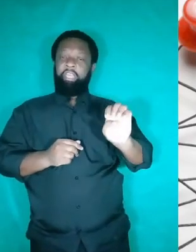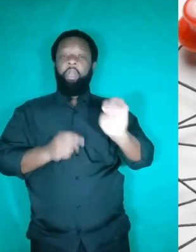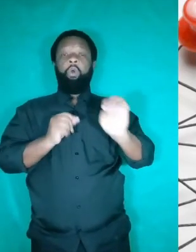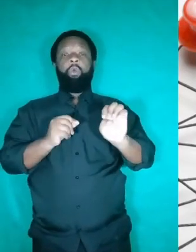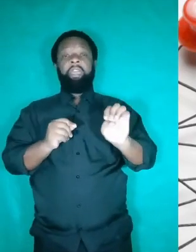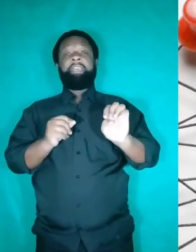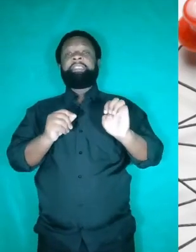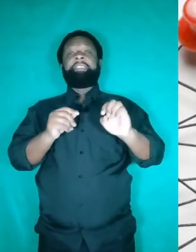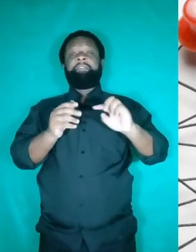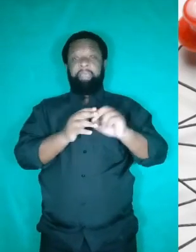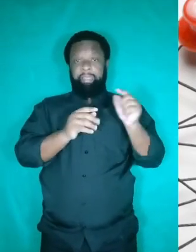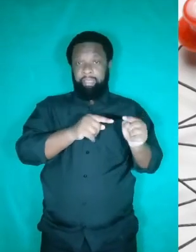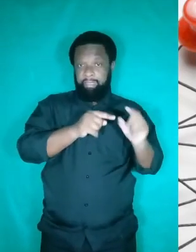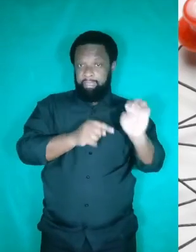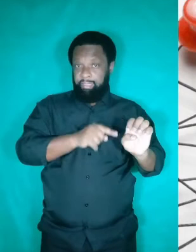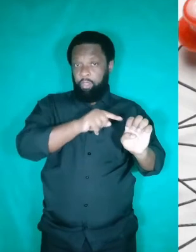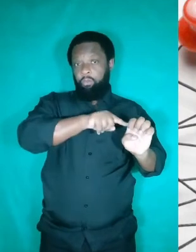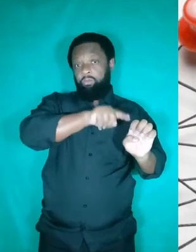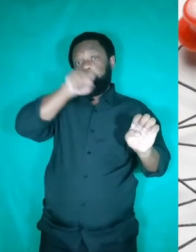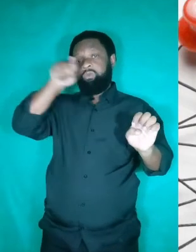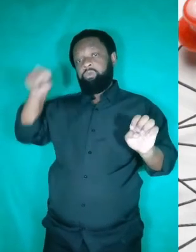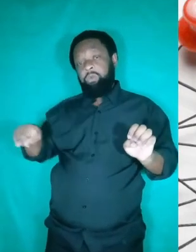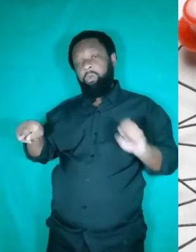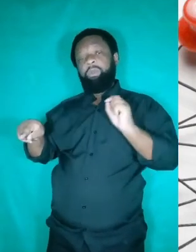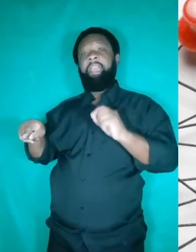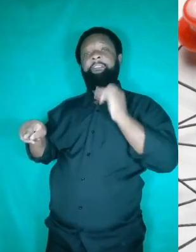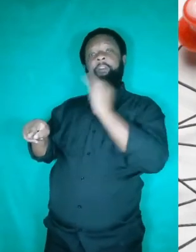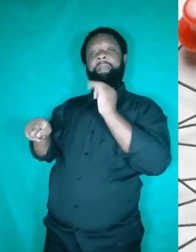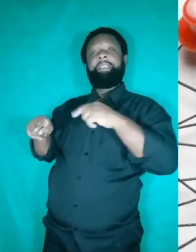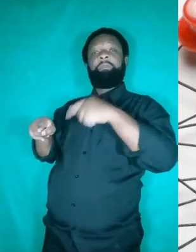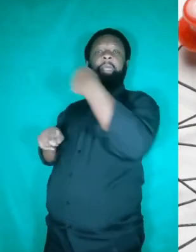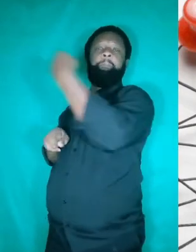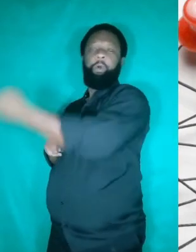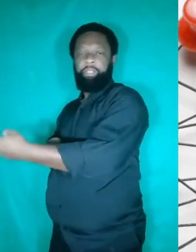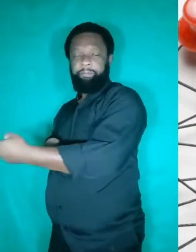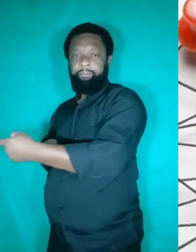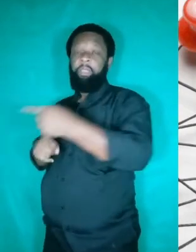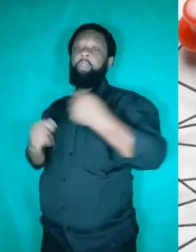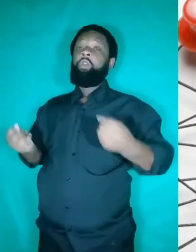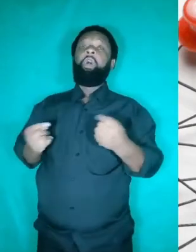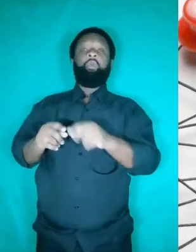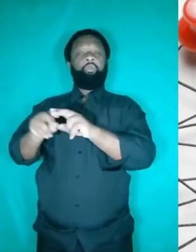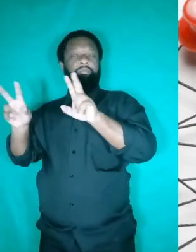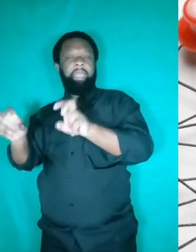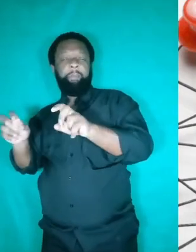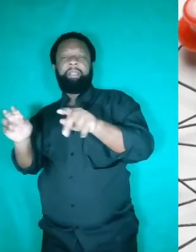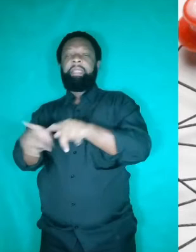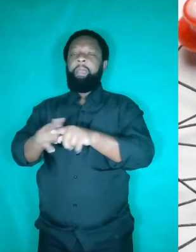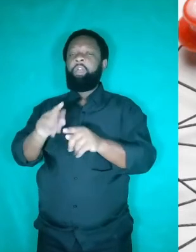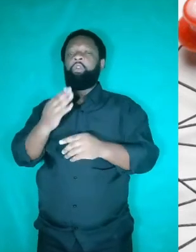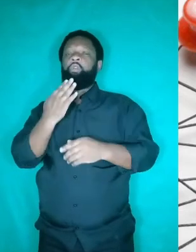antecipando um conteúdo da competência 2, uma informação que vai ser mencionada, o tema e o tipo textual.